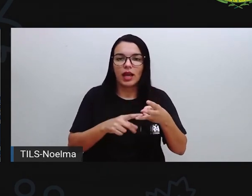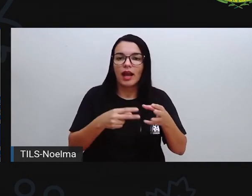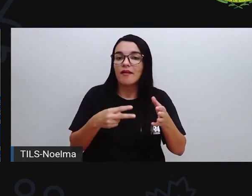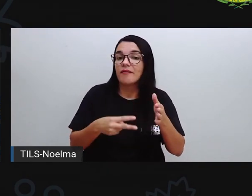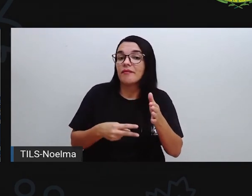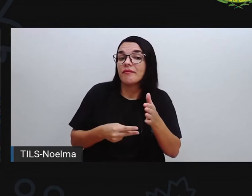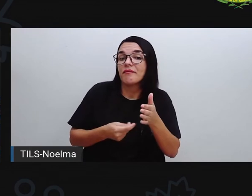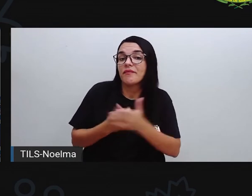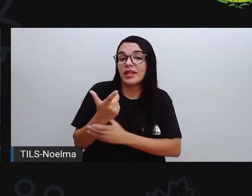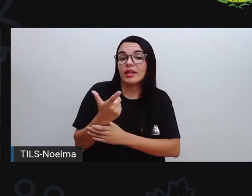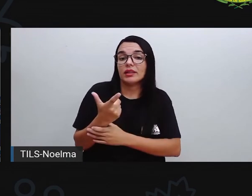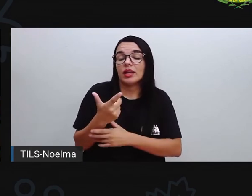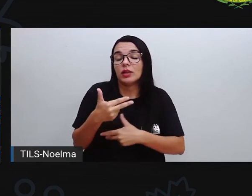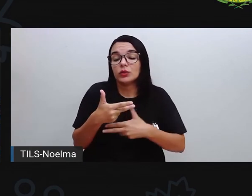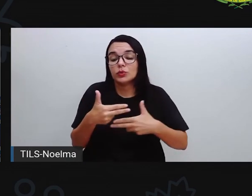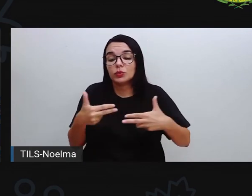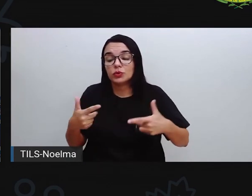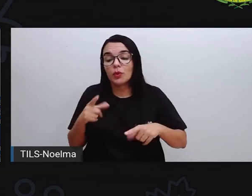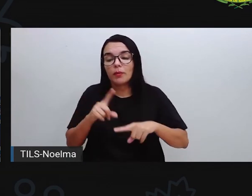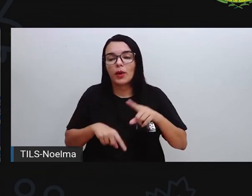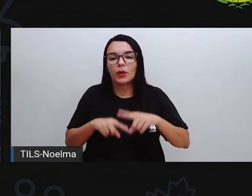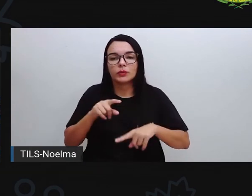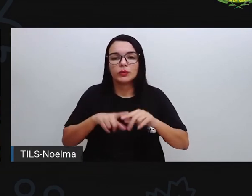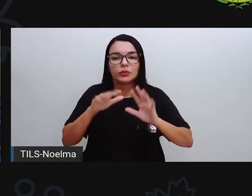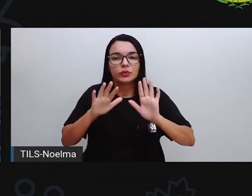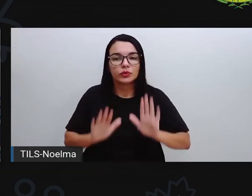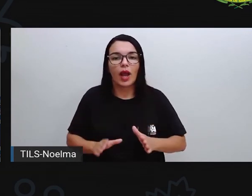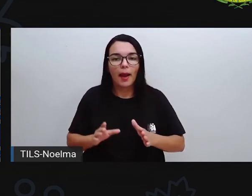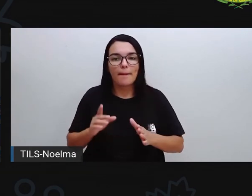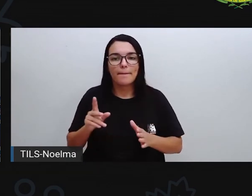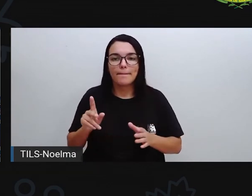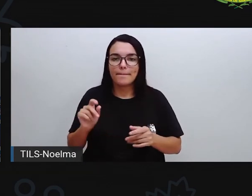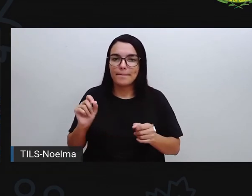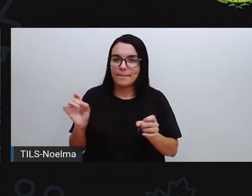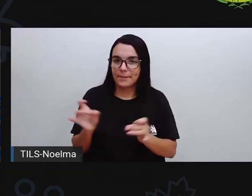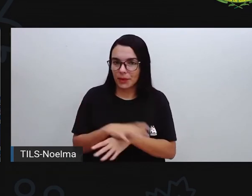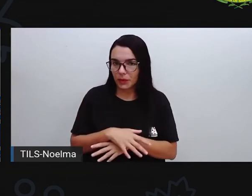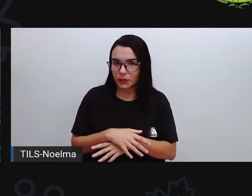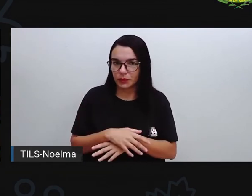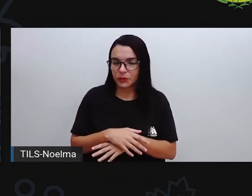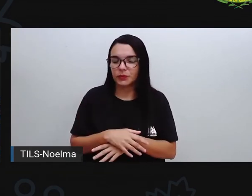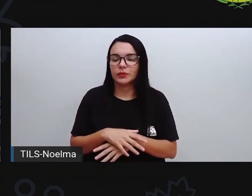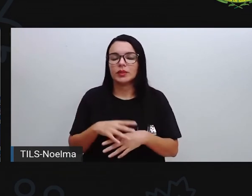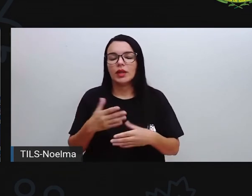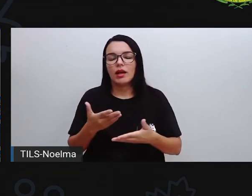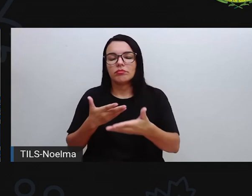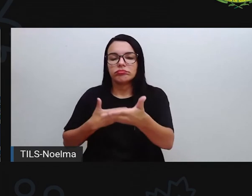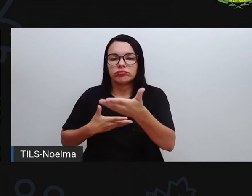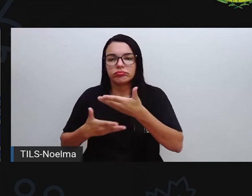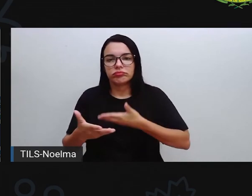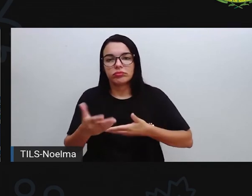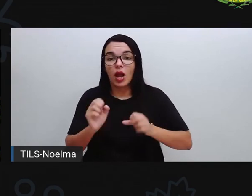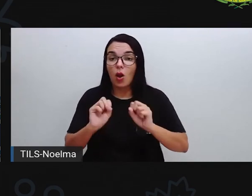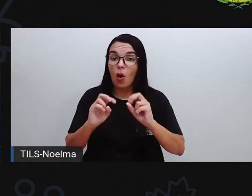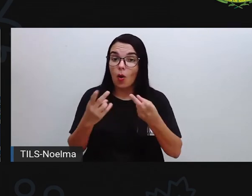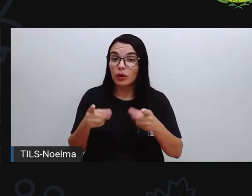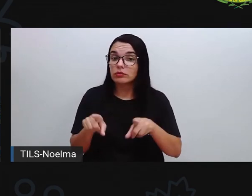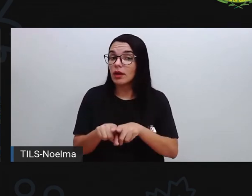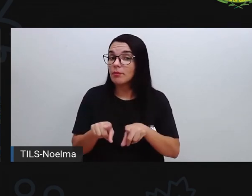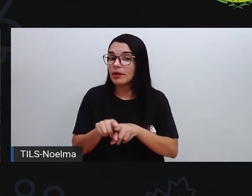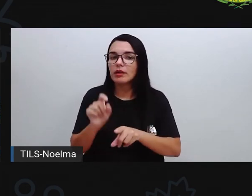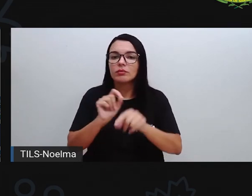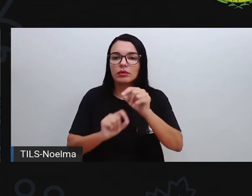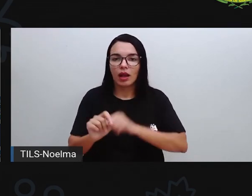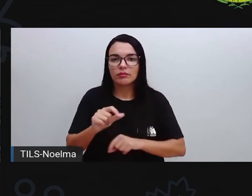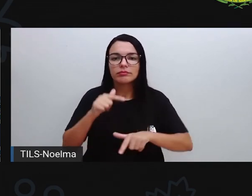relação interpessoal, né? Porque a gente vai ter contato direto com o consumidor final. Ou, então, a prestação de serviço, certo?